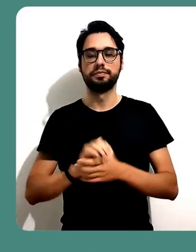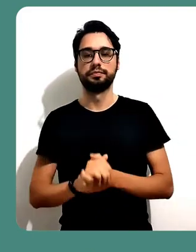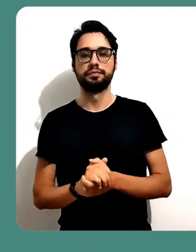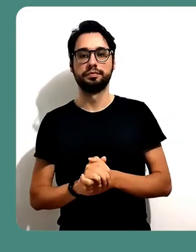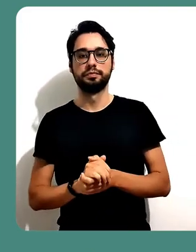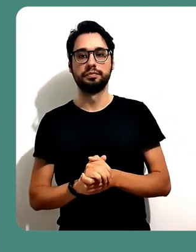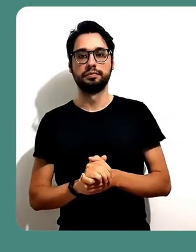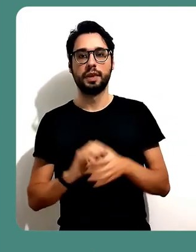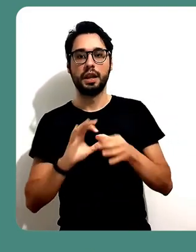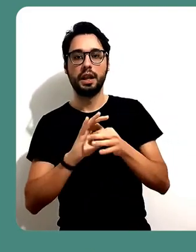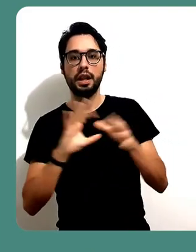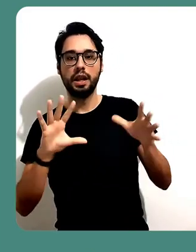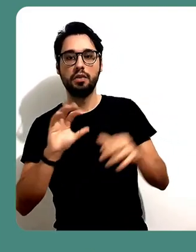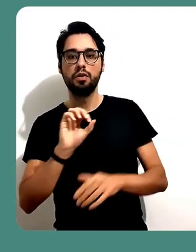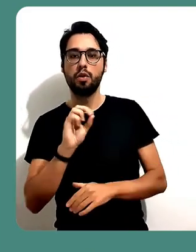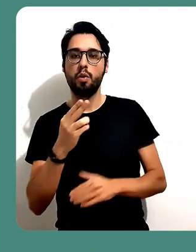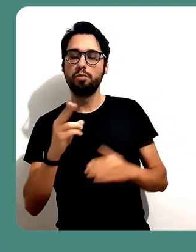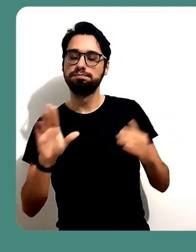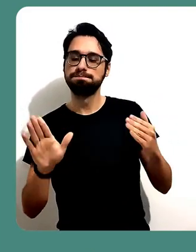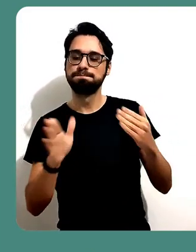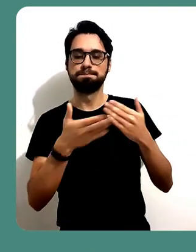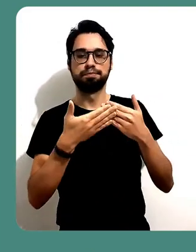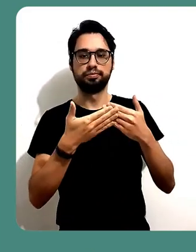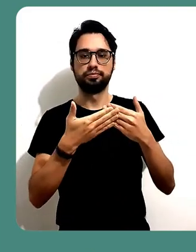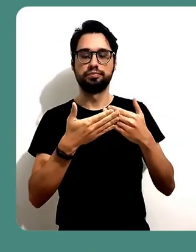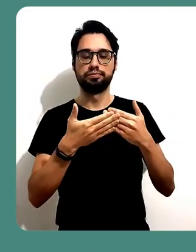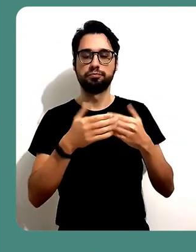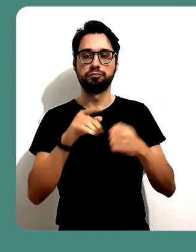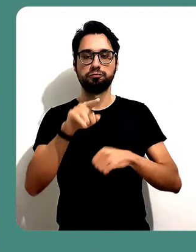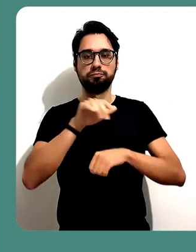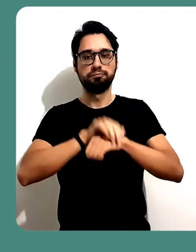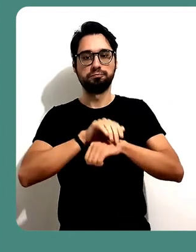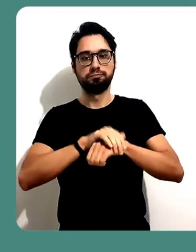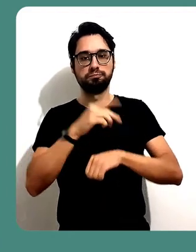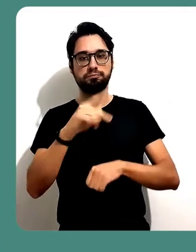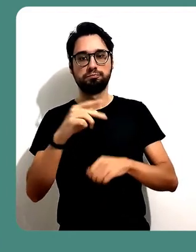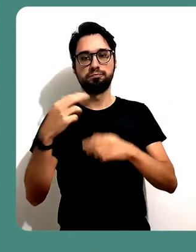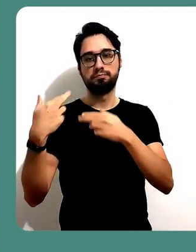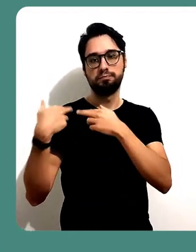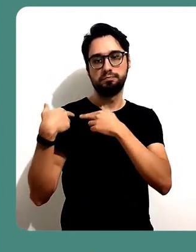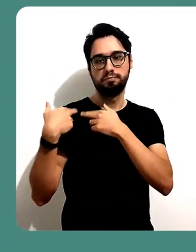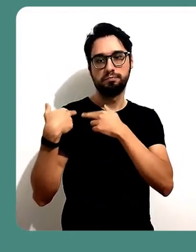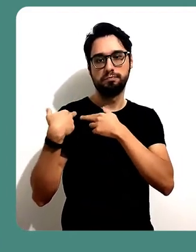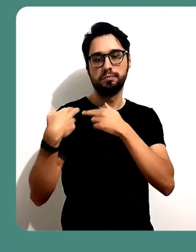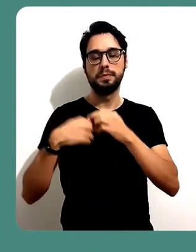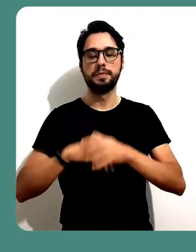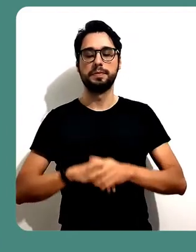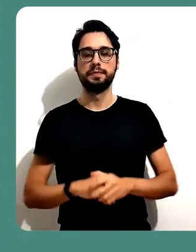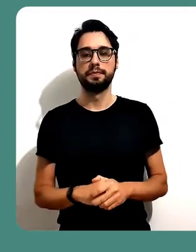aqui, autorizando ou bloqueando, liberando ou bloqueando